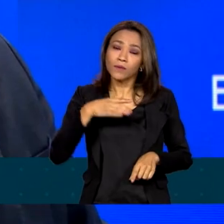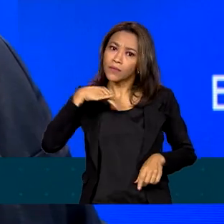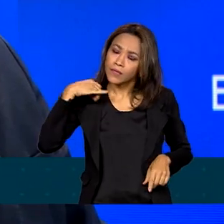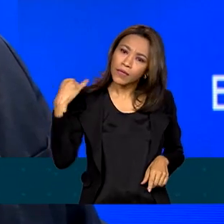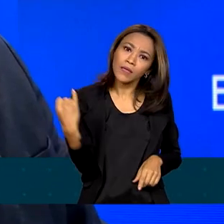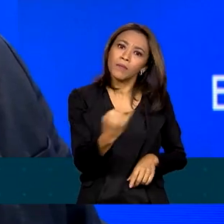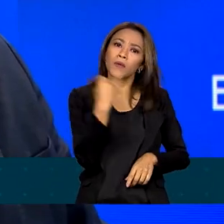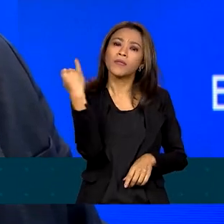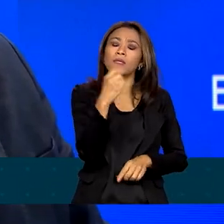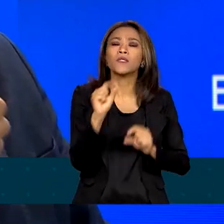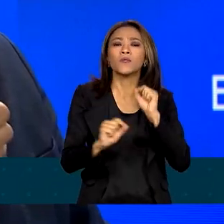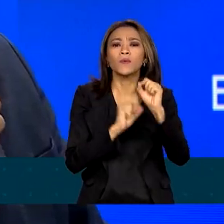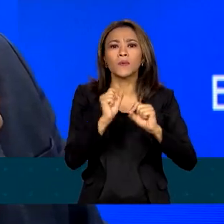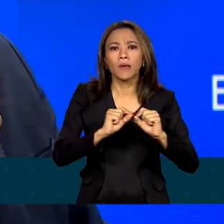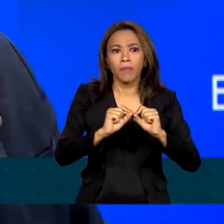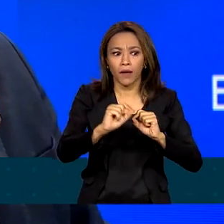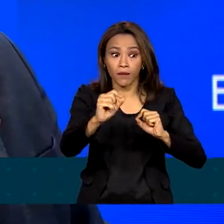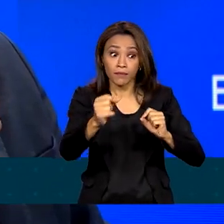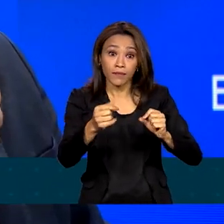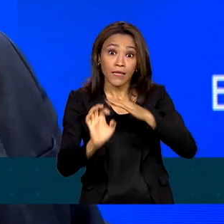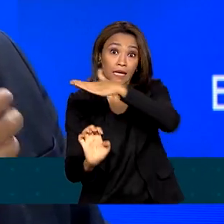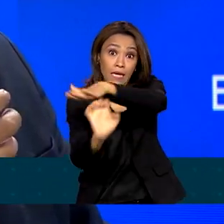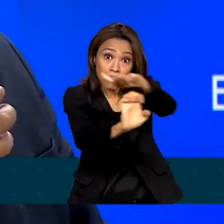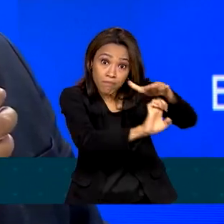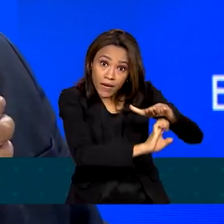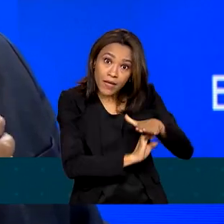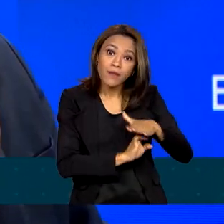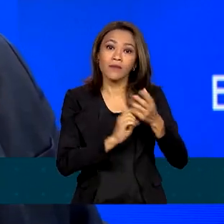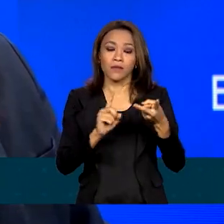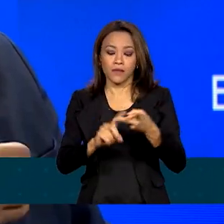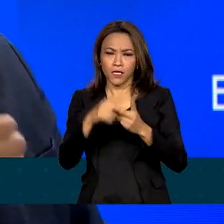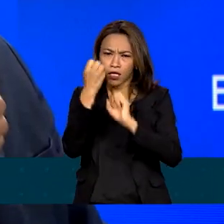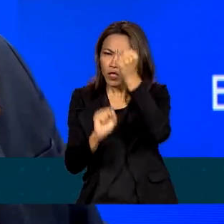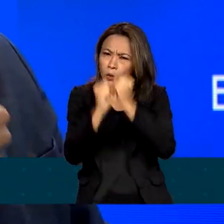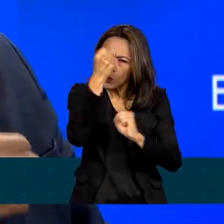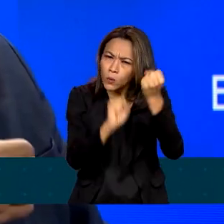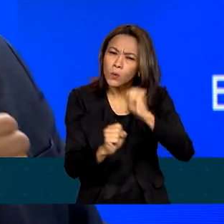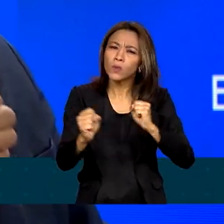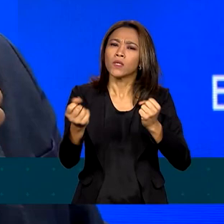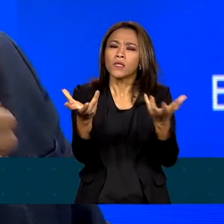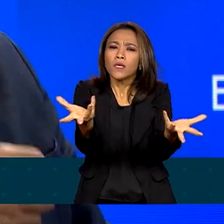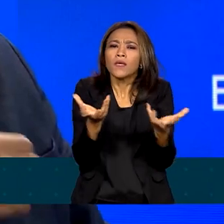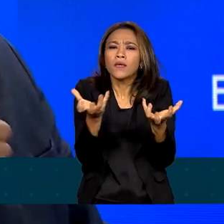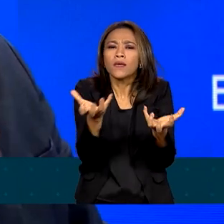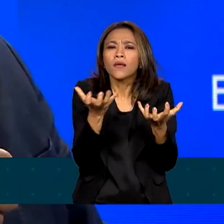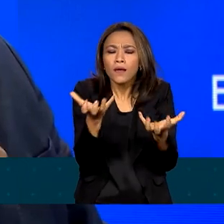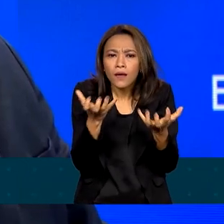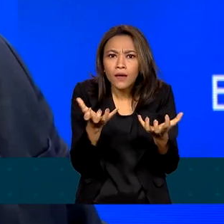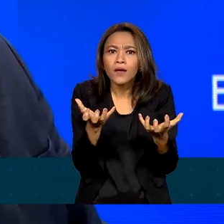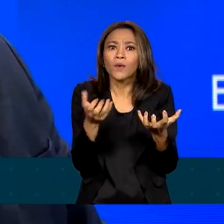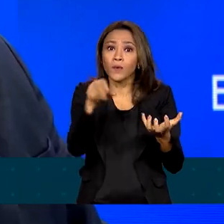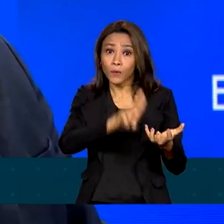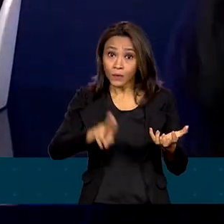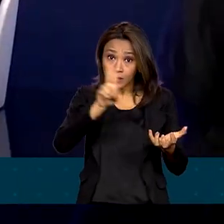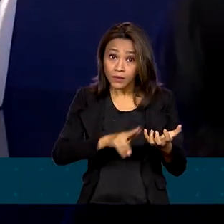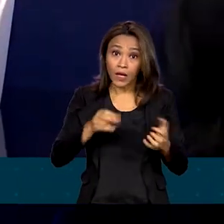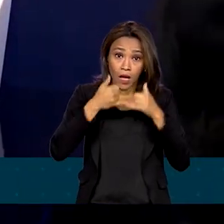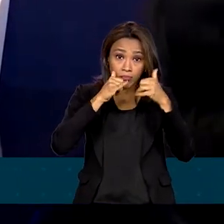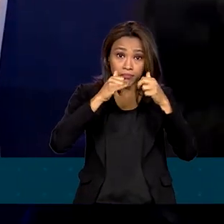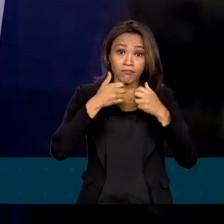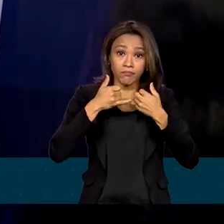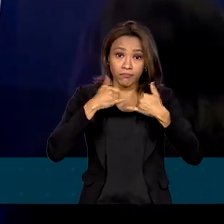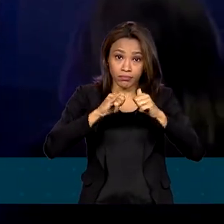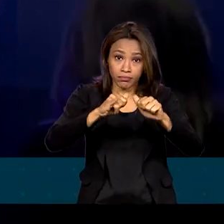para a atração de empresas, indústrias, que queiram produzir a partir da energia limpa. Na